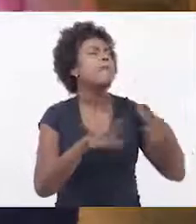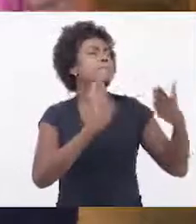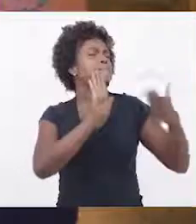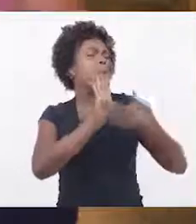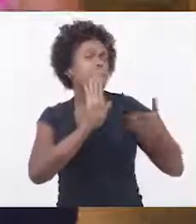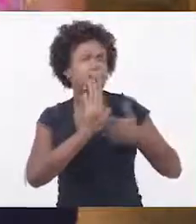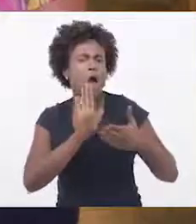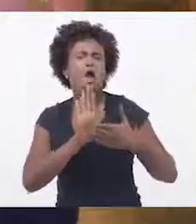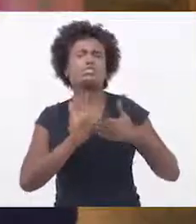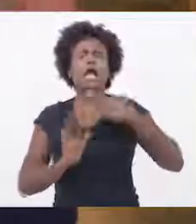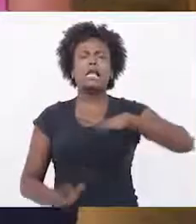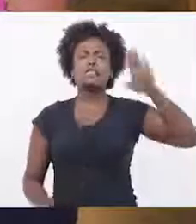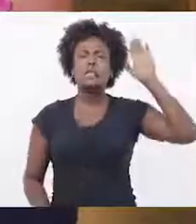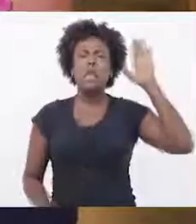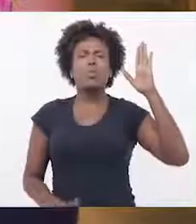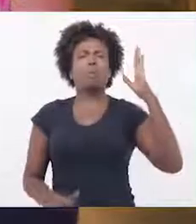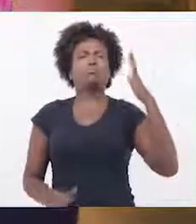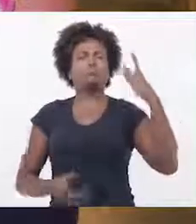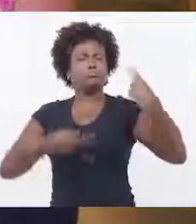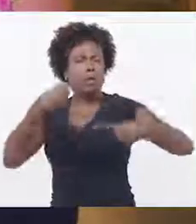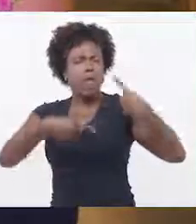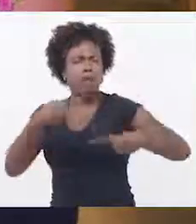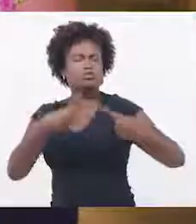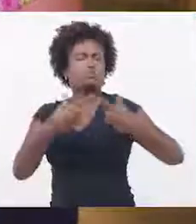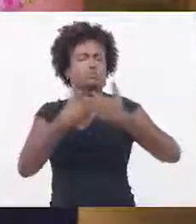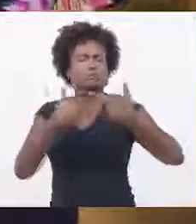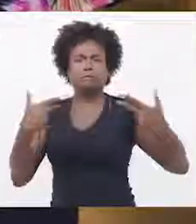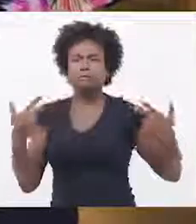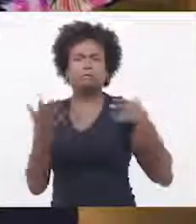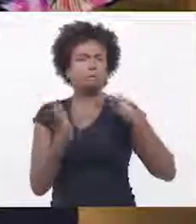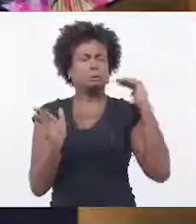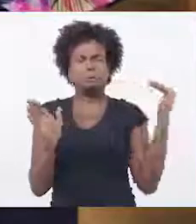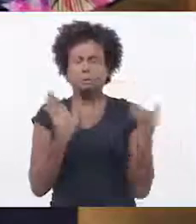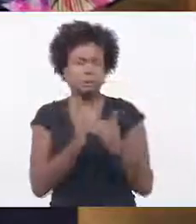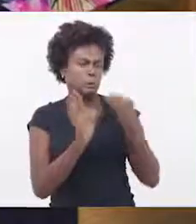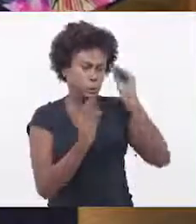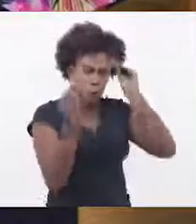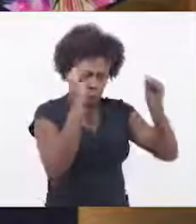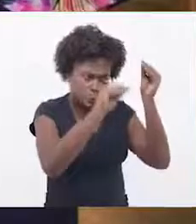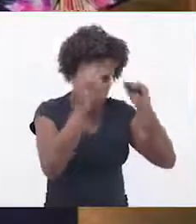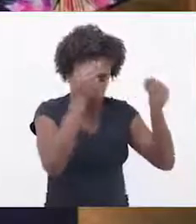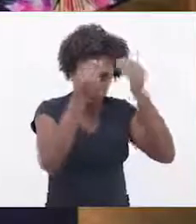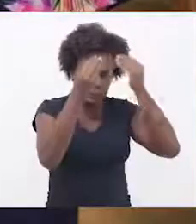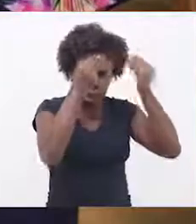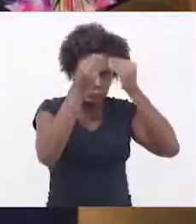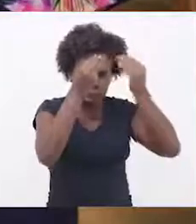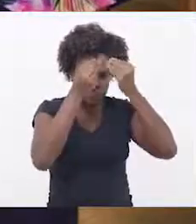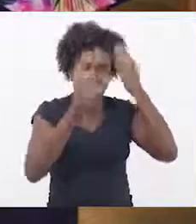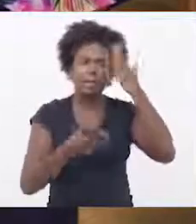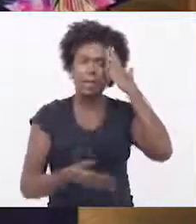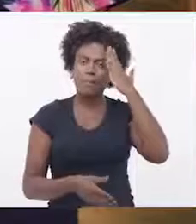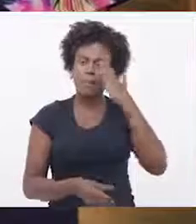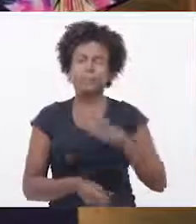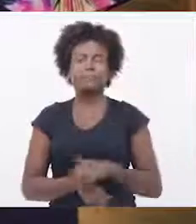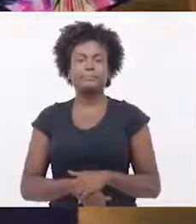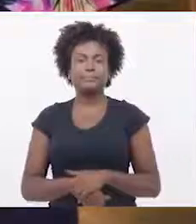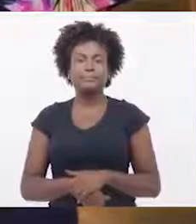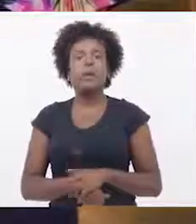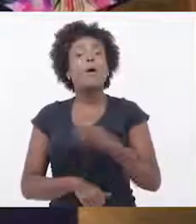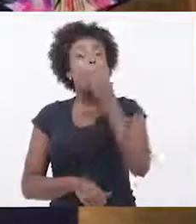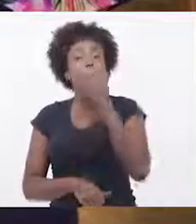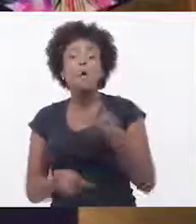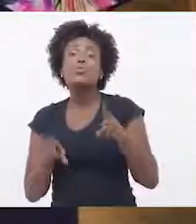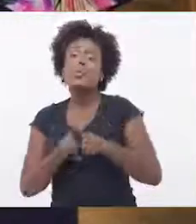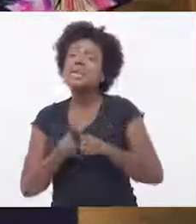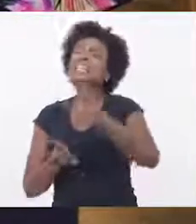candidato, sobre a campanha, sobre as propostas que eles tenham. Nas capacitações, é sempre importante a gente sensibilizar os voluntários. Então, sempre trazer um